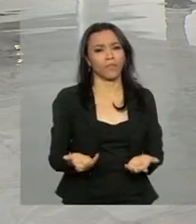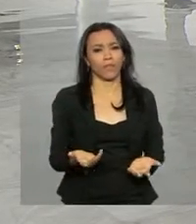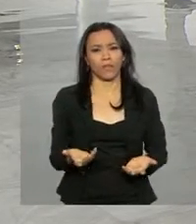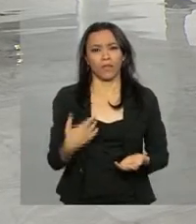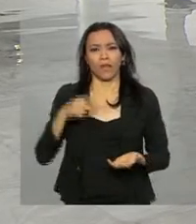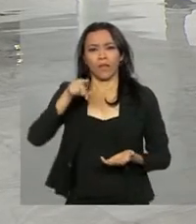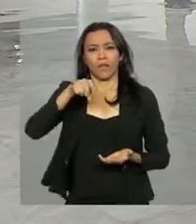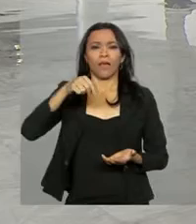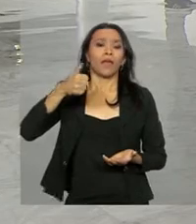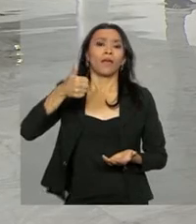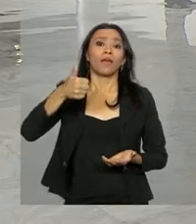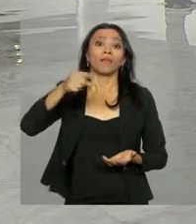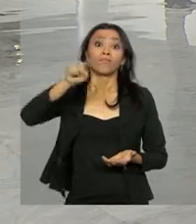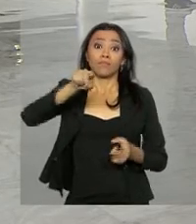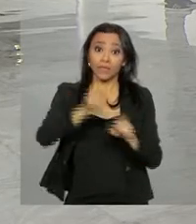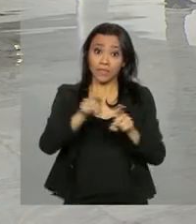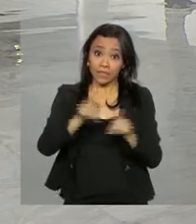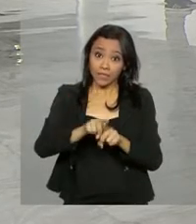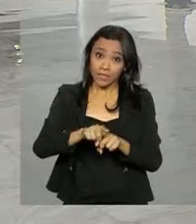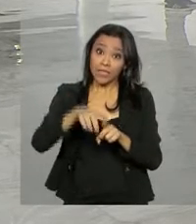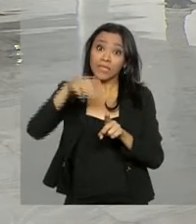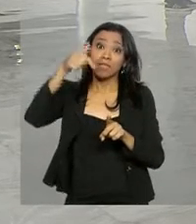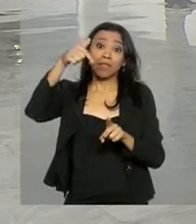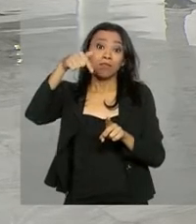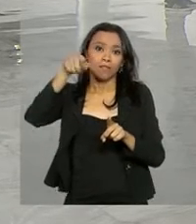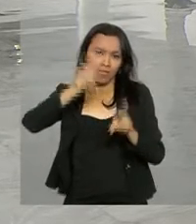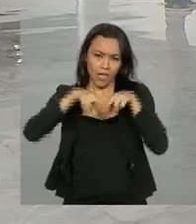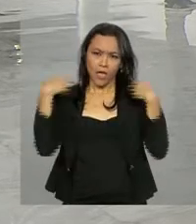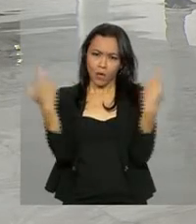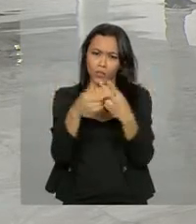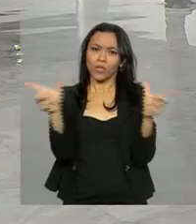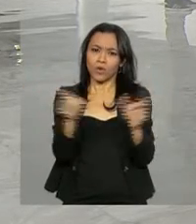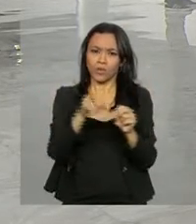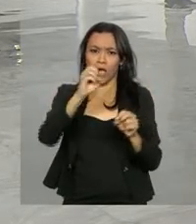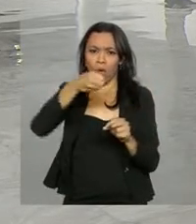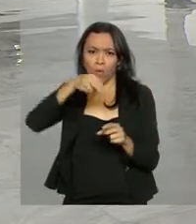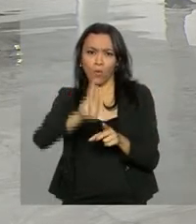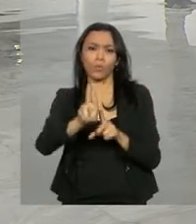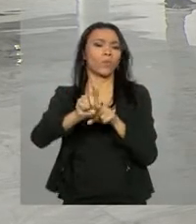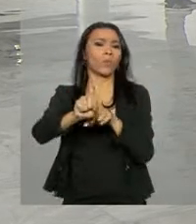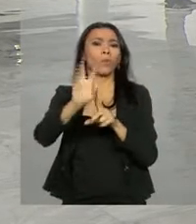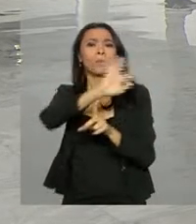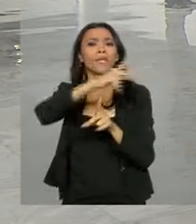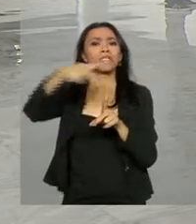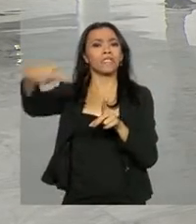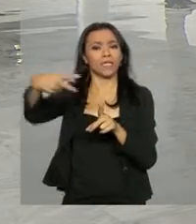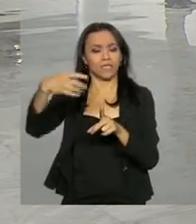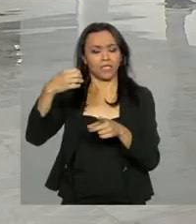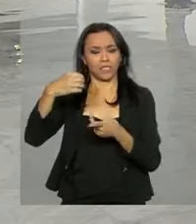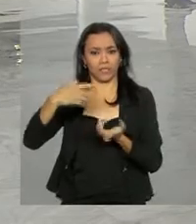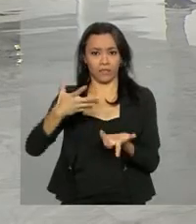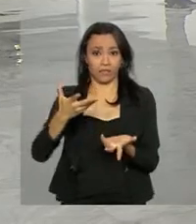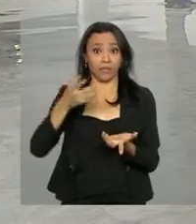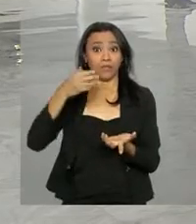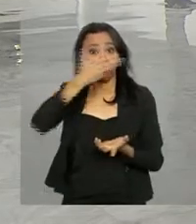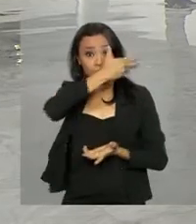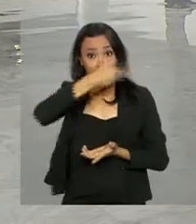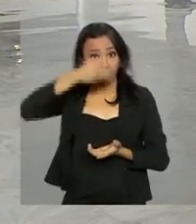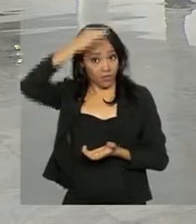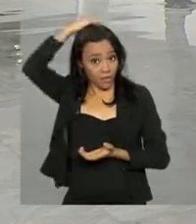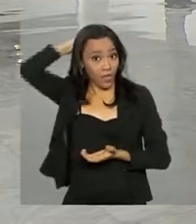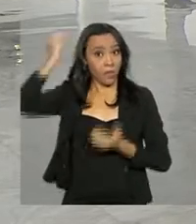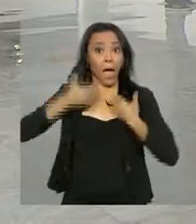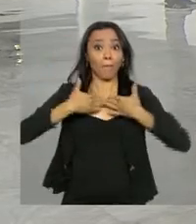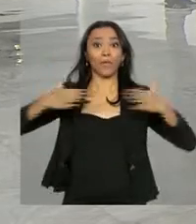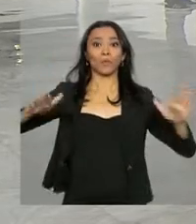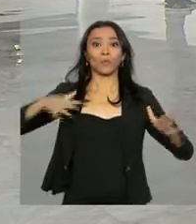71ª Assembleia Geral das Nações Unidas, o presidente Michel Temer faz o discurso de abertura. Isso é